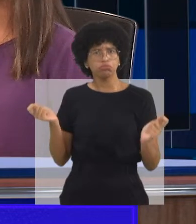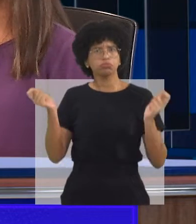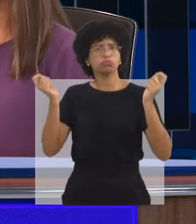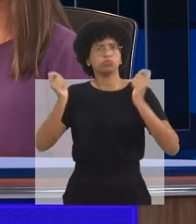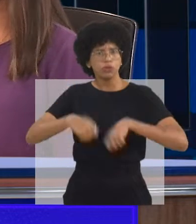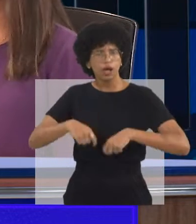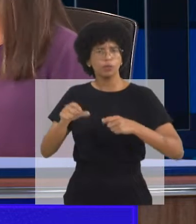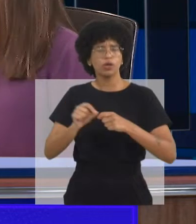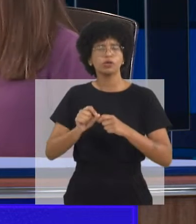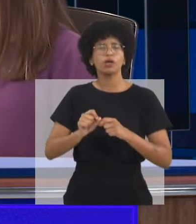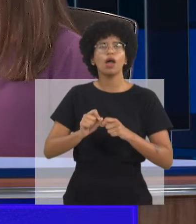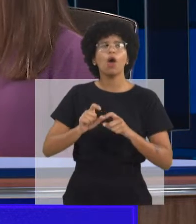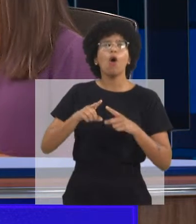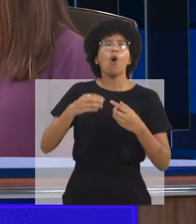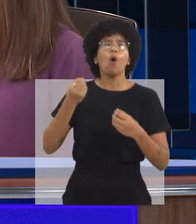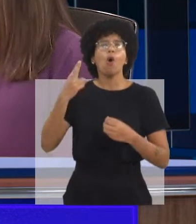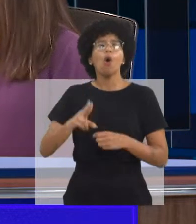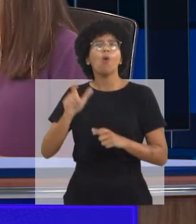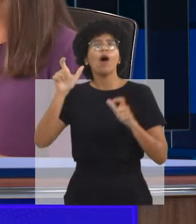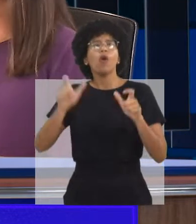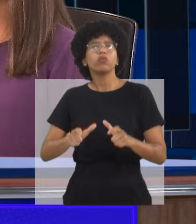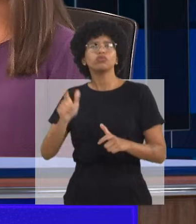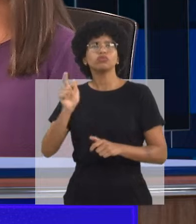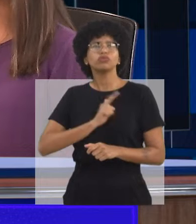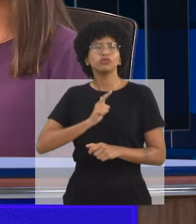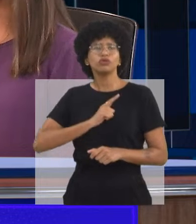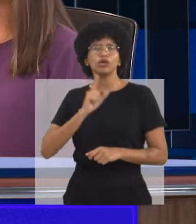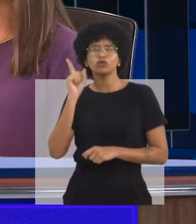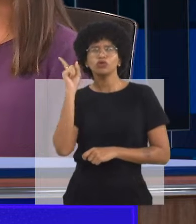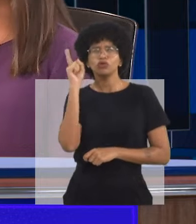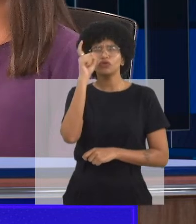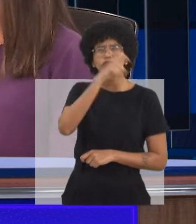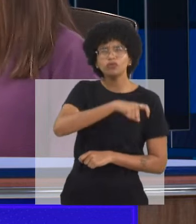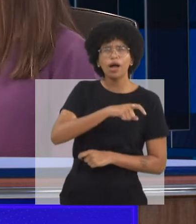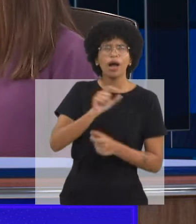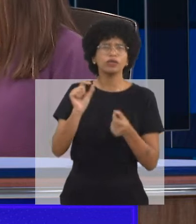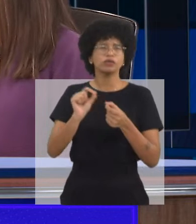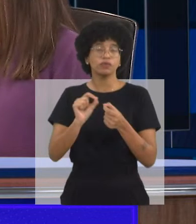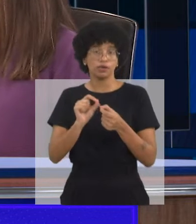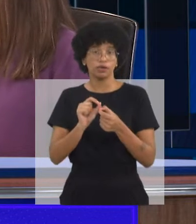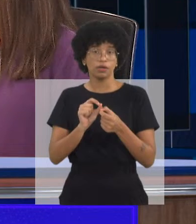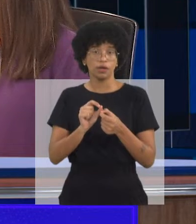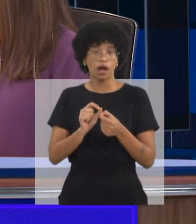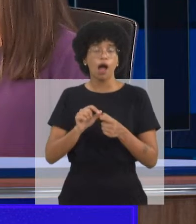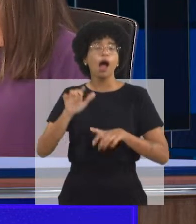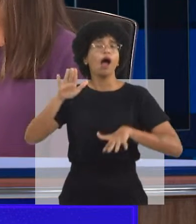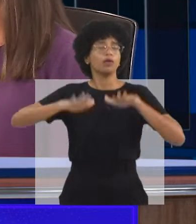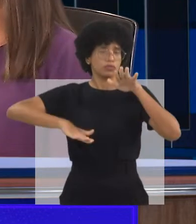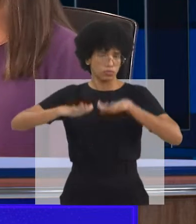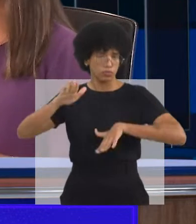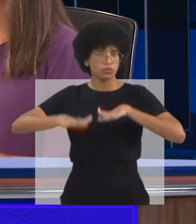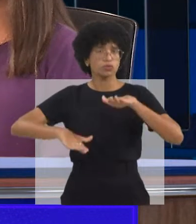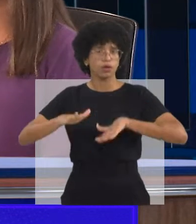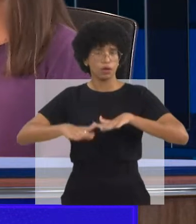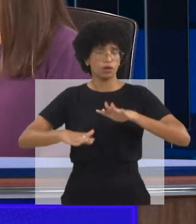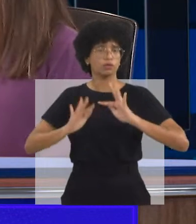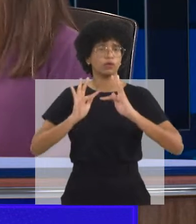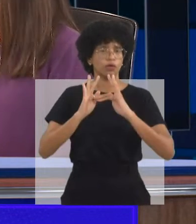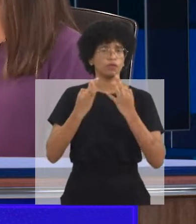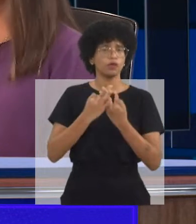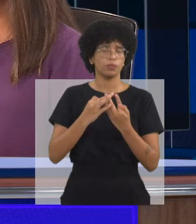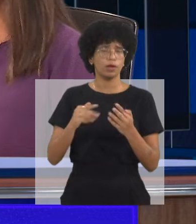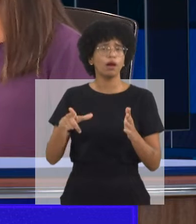fazer uma avaliação completa, traçar o desempenho que a criança apresenta hoje e mostrar.